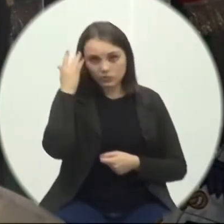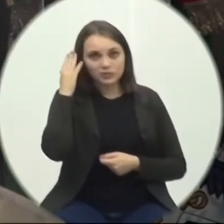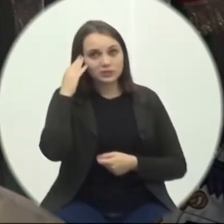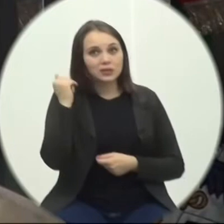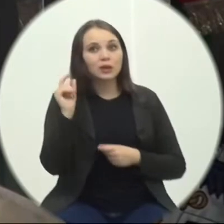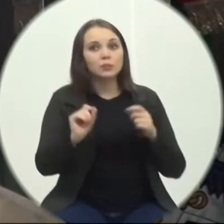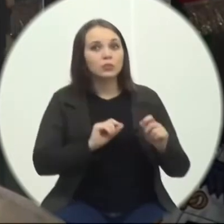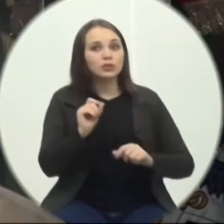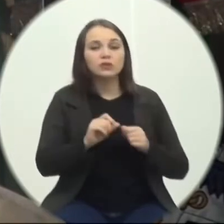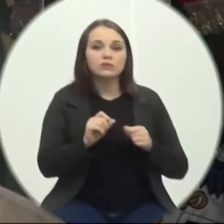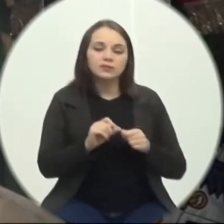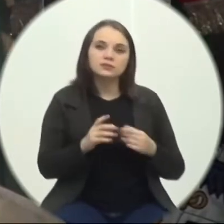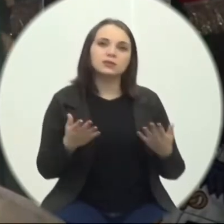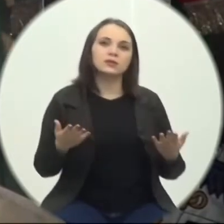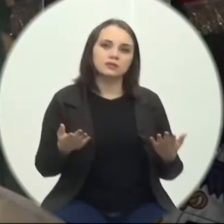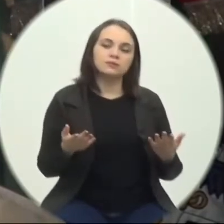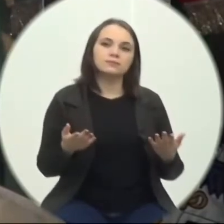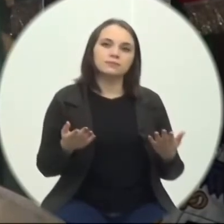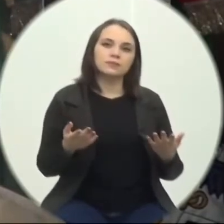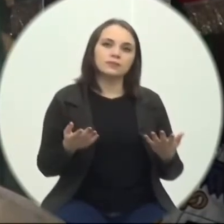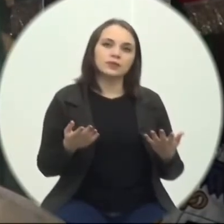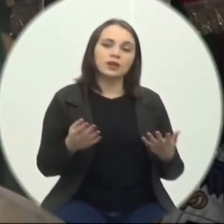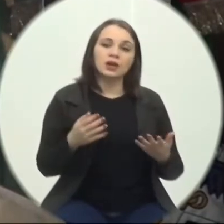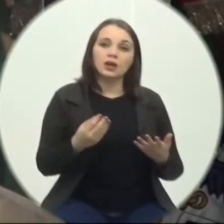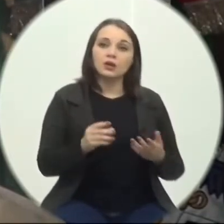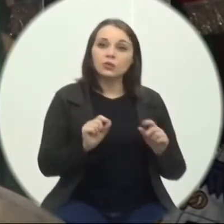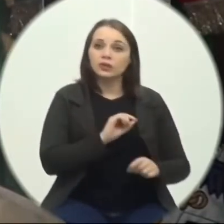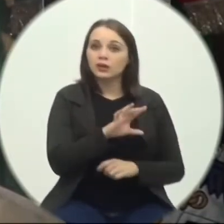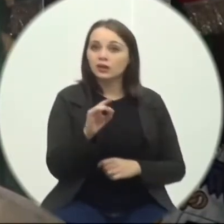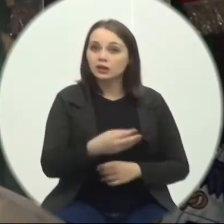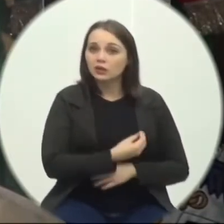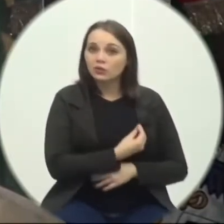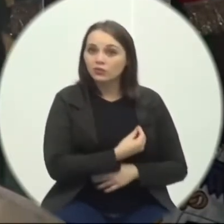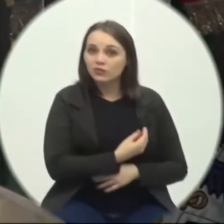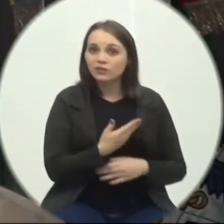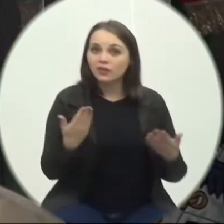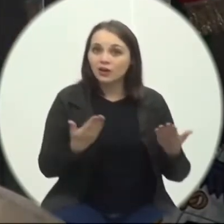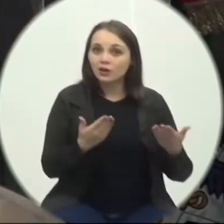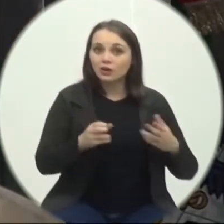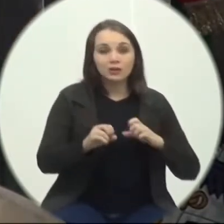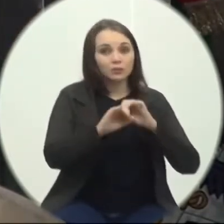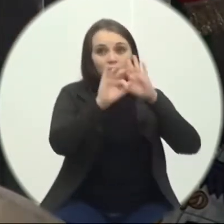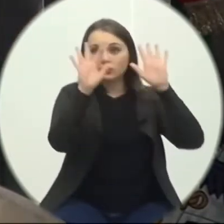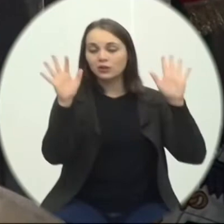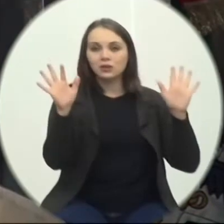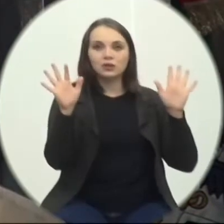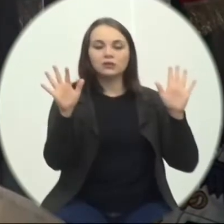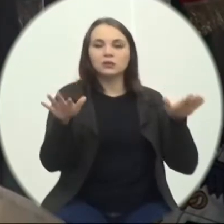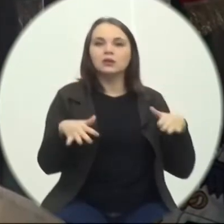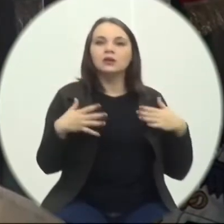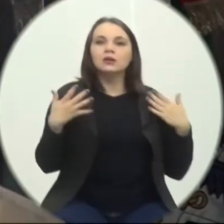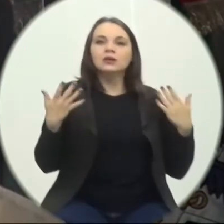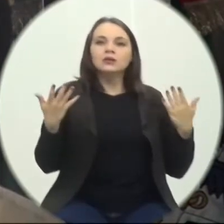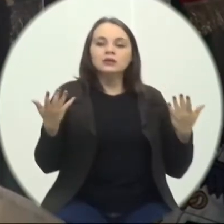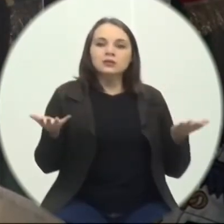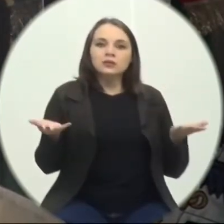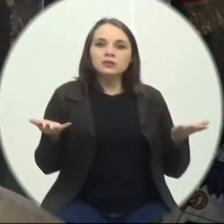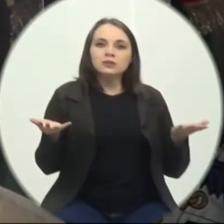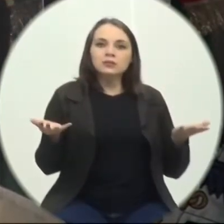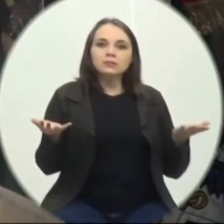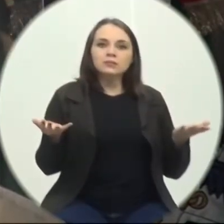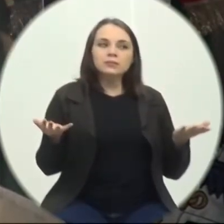Estão lidando E a situação De cada um Ela provavelmente Está bem clara Então Que